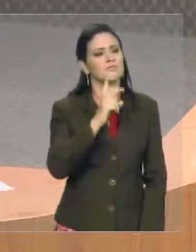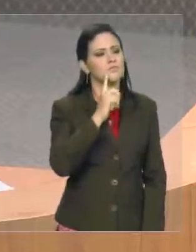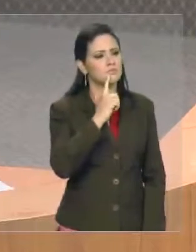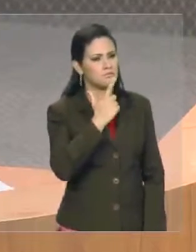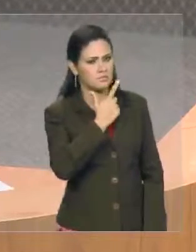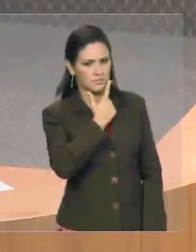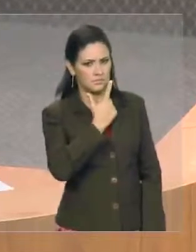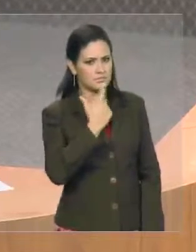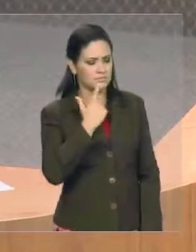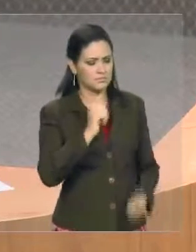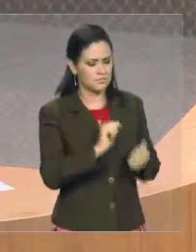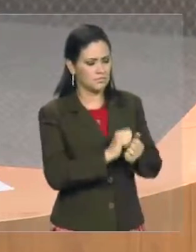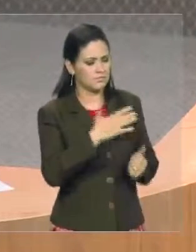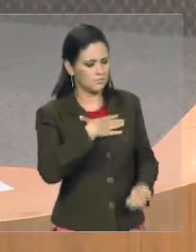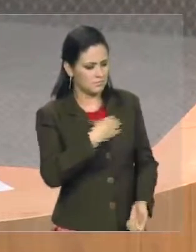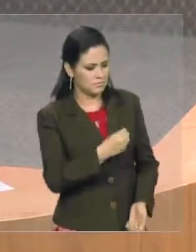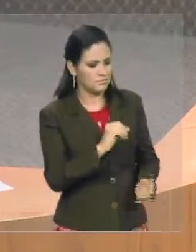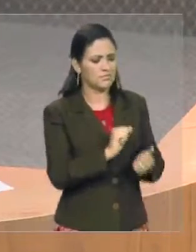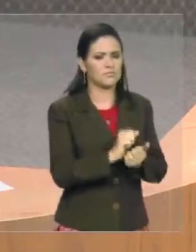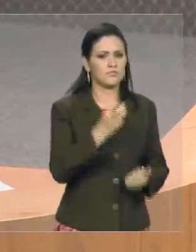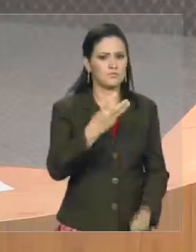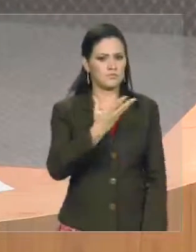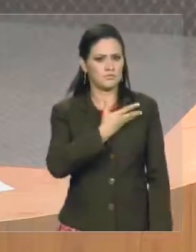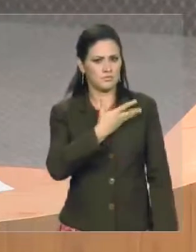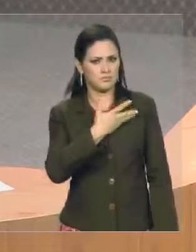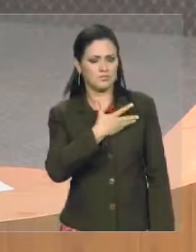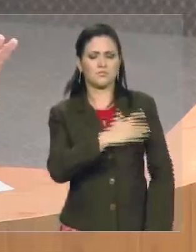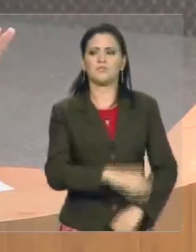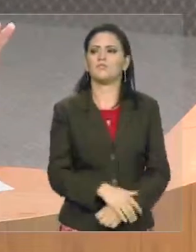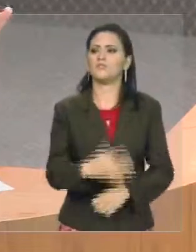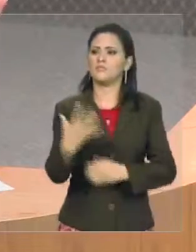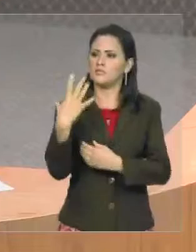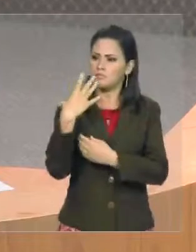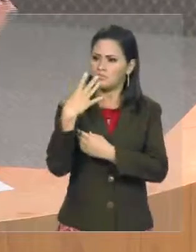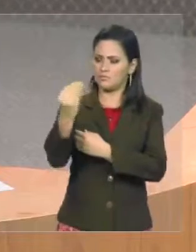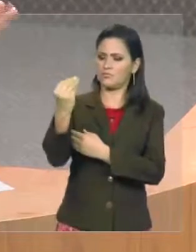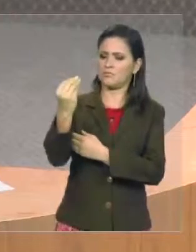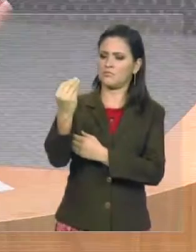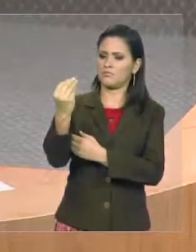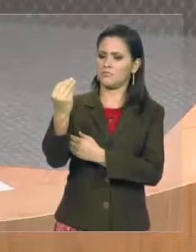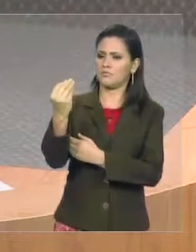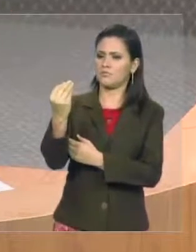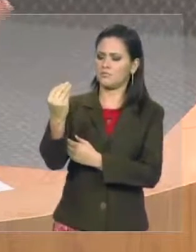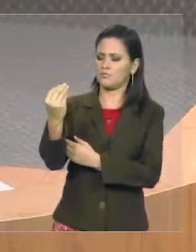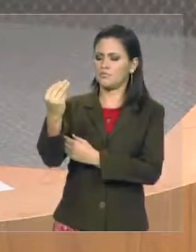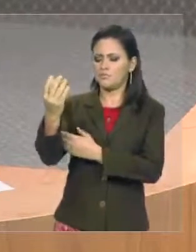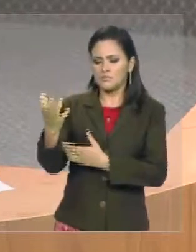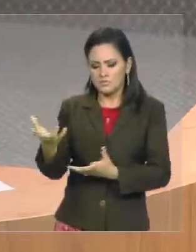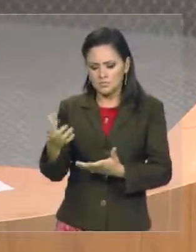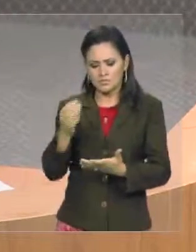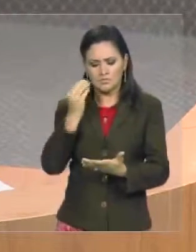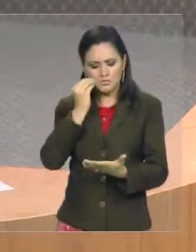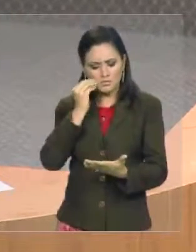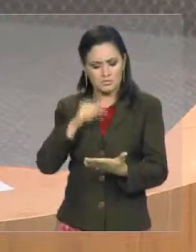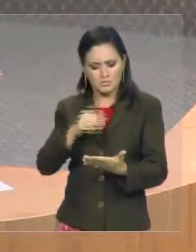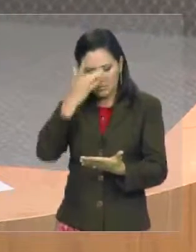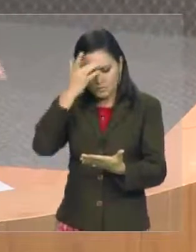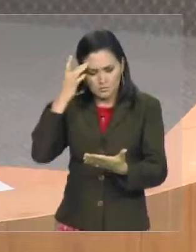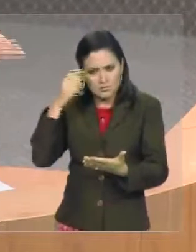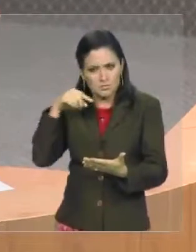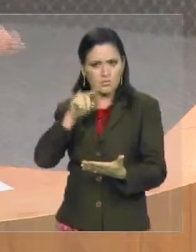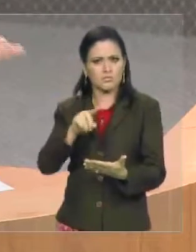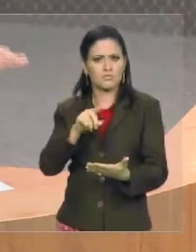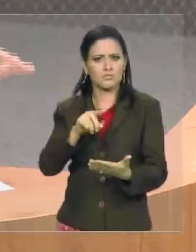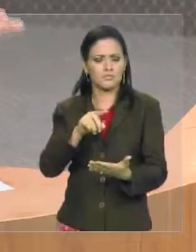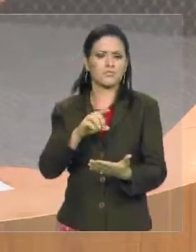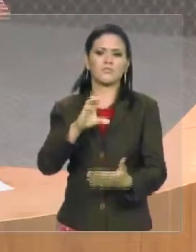e recebi uma mensagem, com uma foto, de uma pessoa passando, pelo centro de marcação de consultas em São Luís, e que muitas pessoas